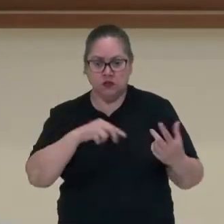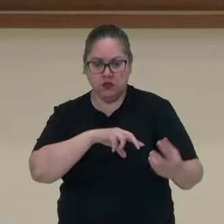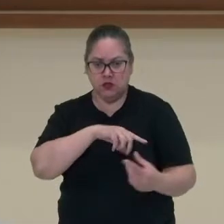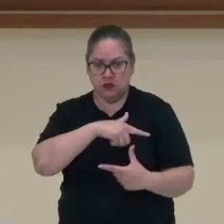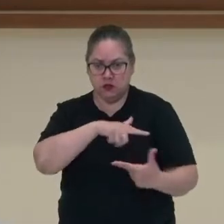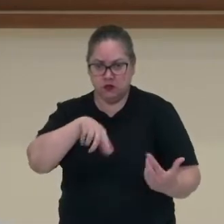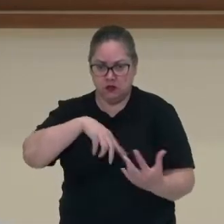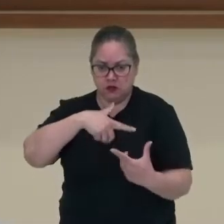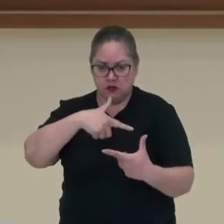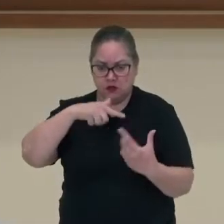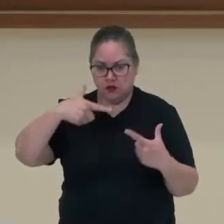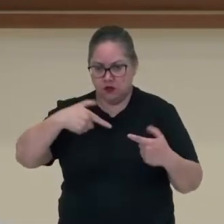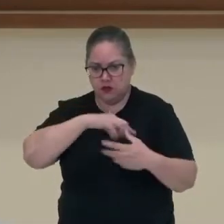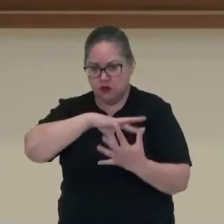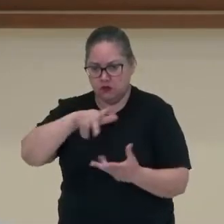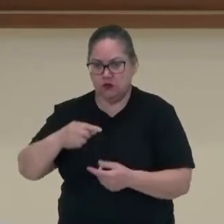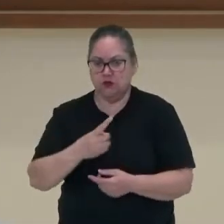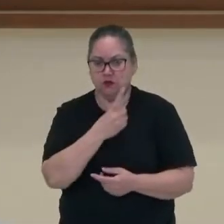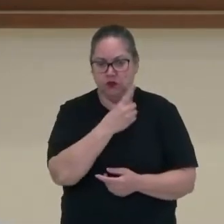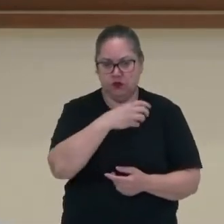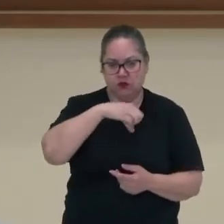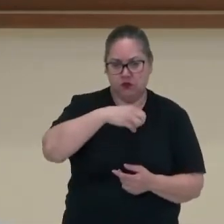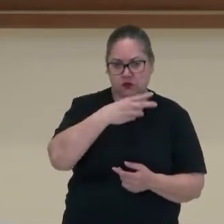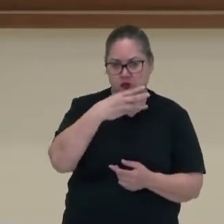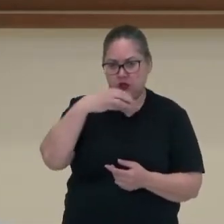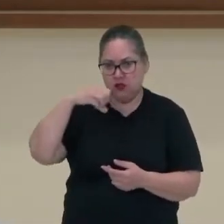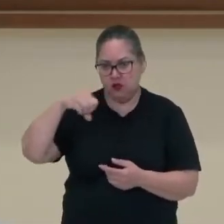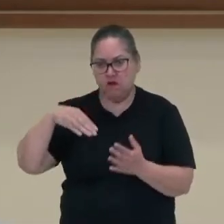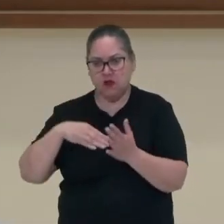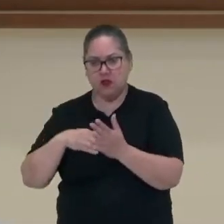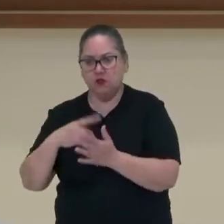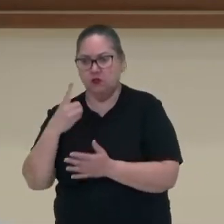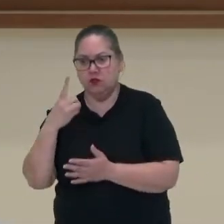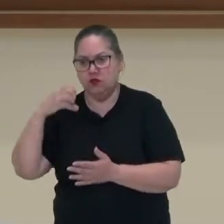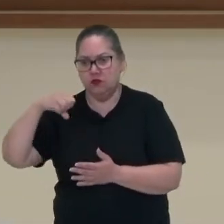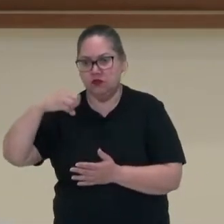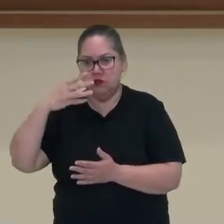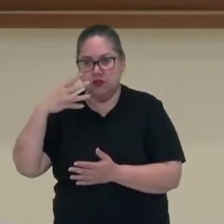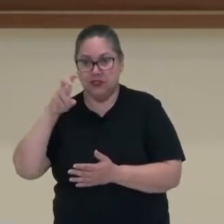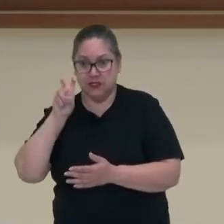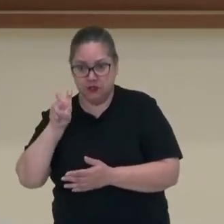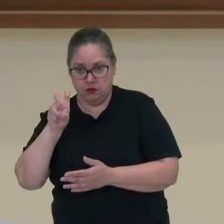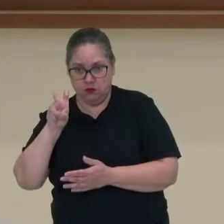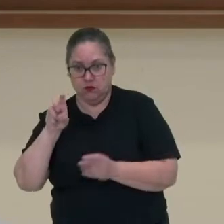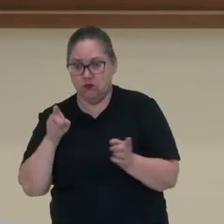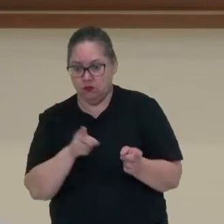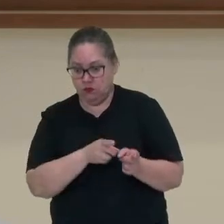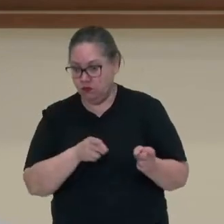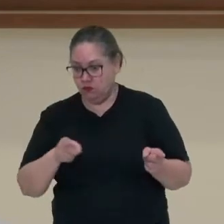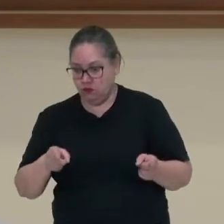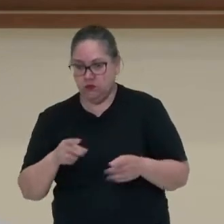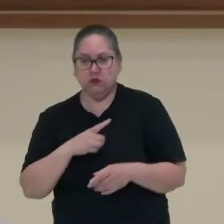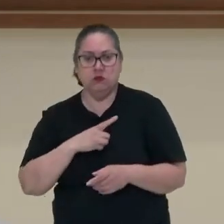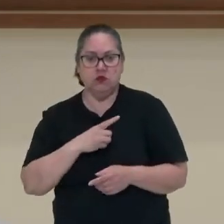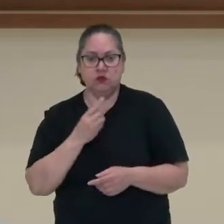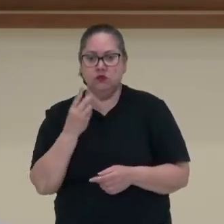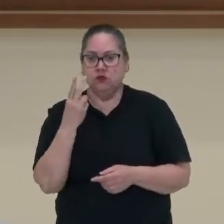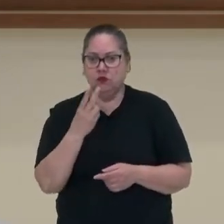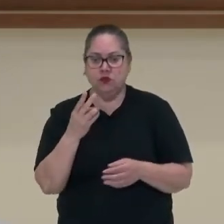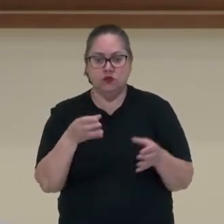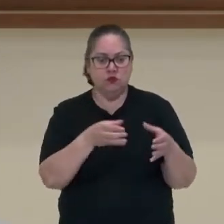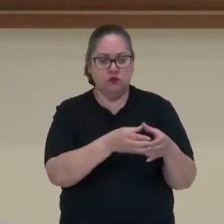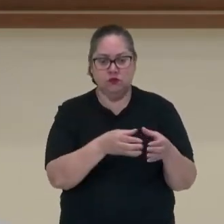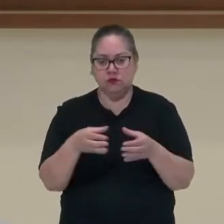Mundial, ela vai de 1939 até o ano de 1945. E vão existir dois